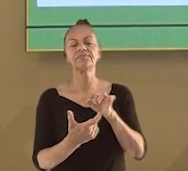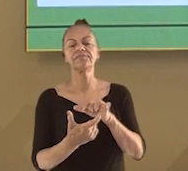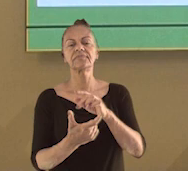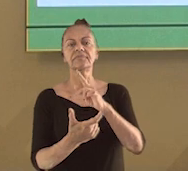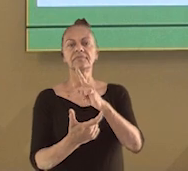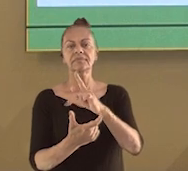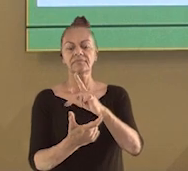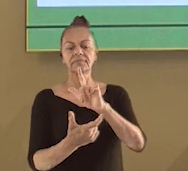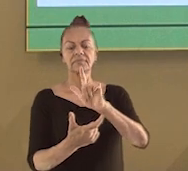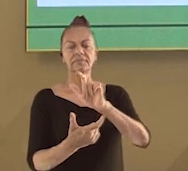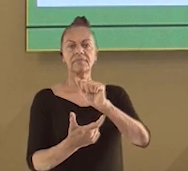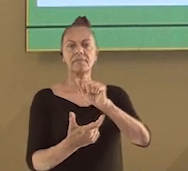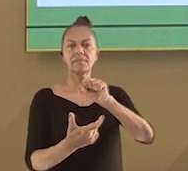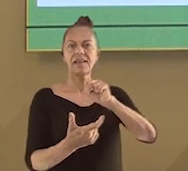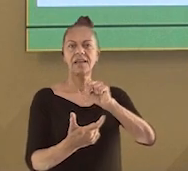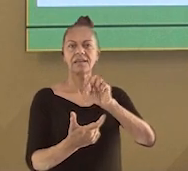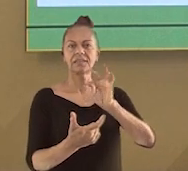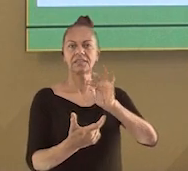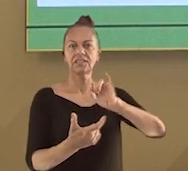plástico.